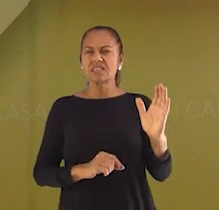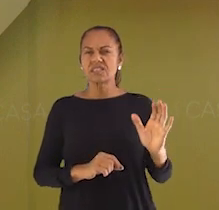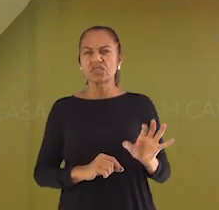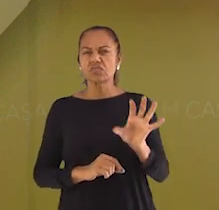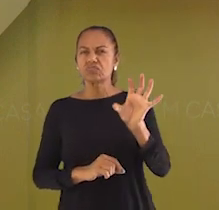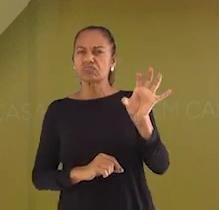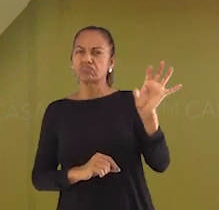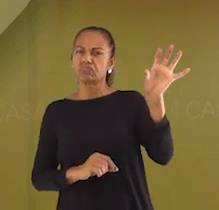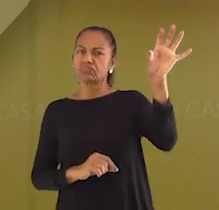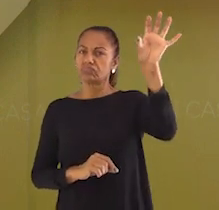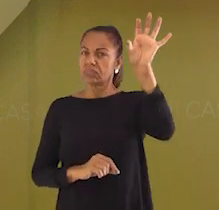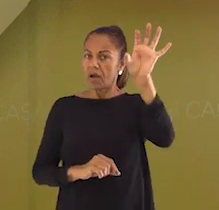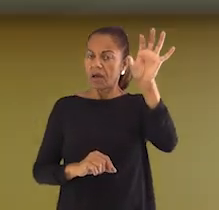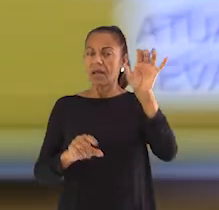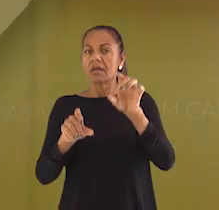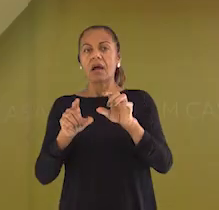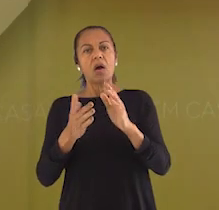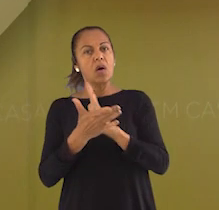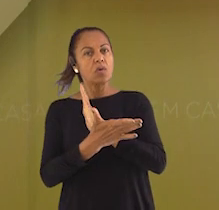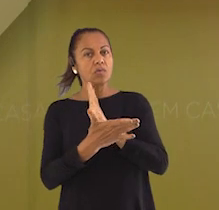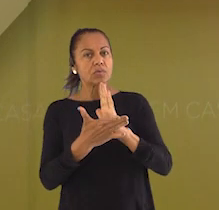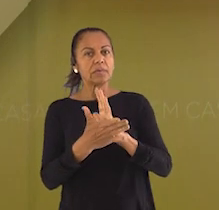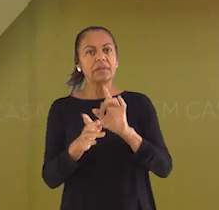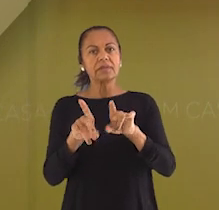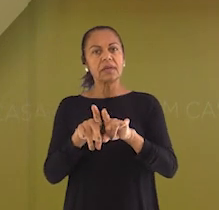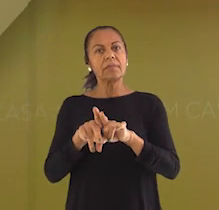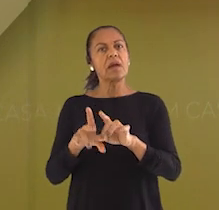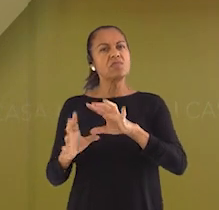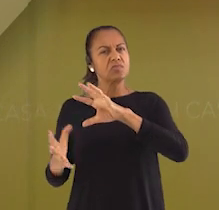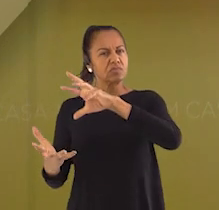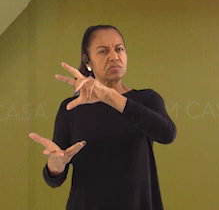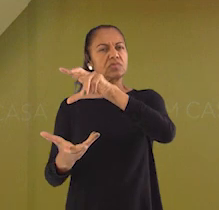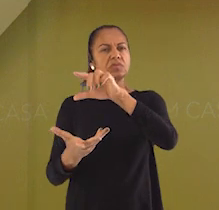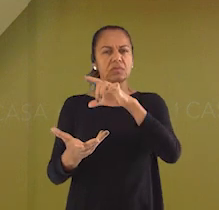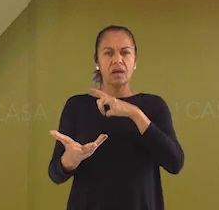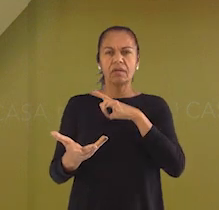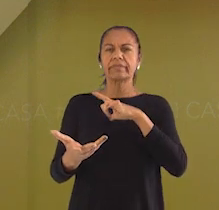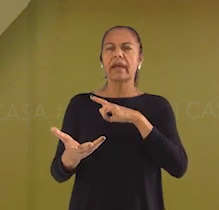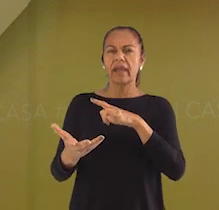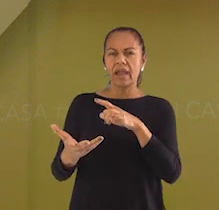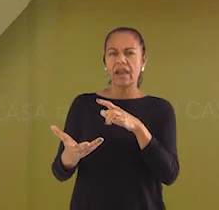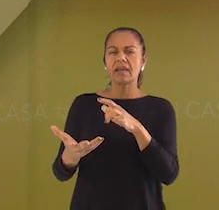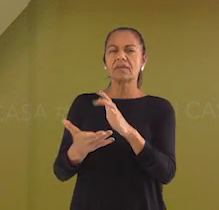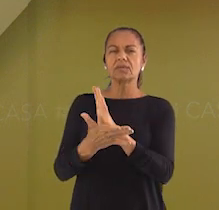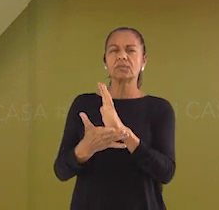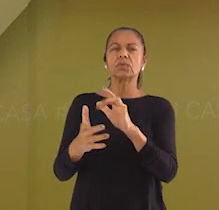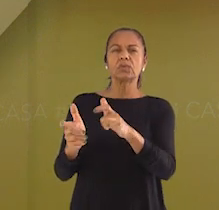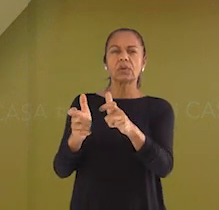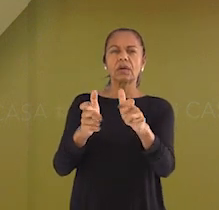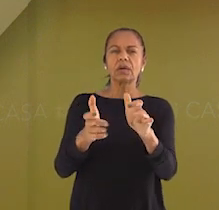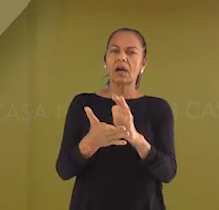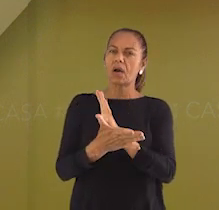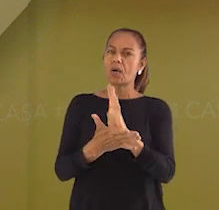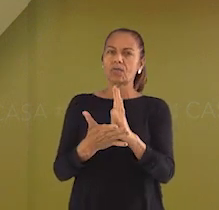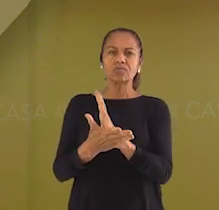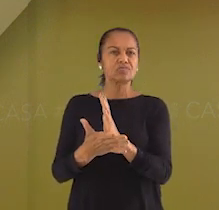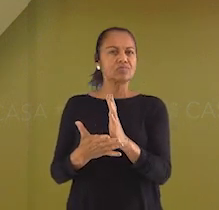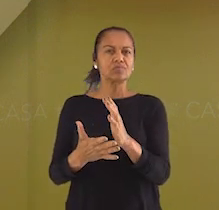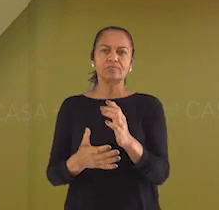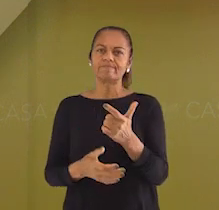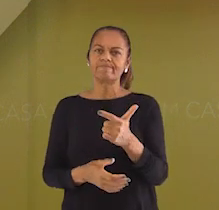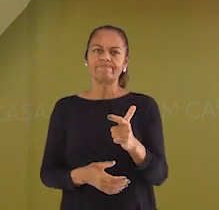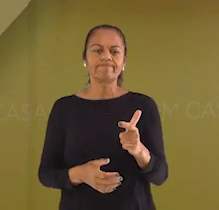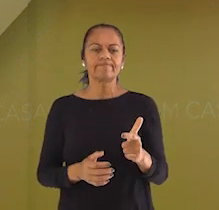assim como do mundo também. Podemos dizer com isso que a eletricidade trouxe muitos benefícios para a nossa